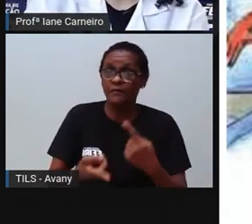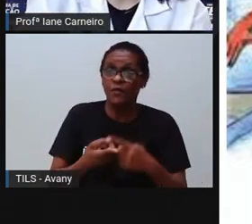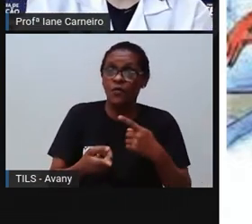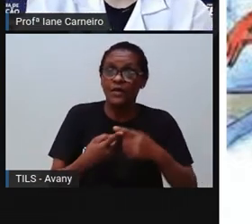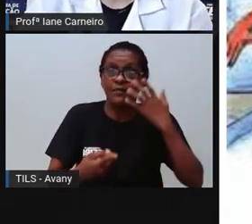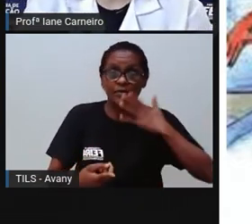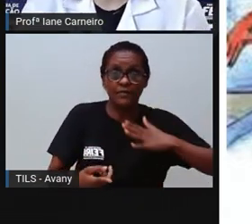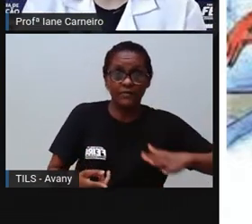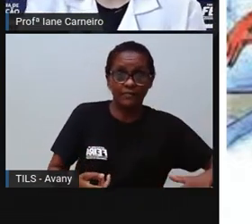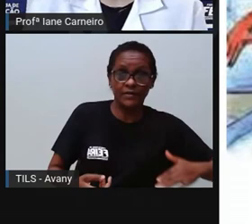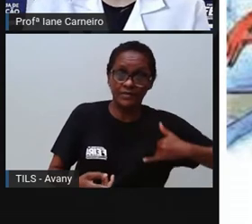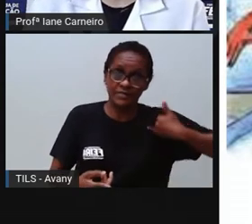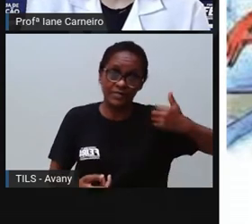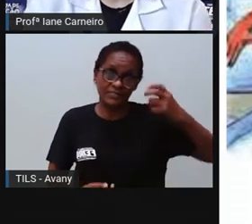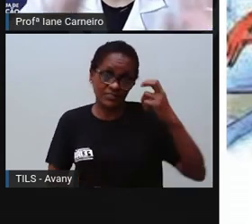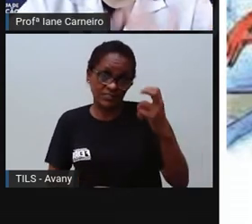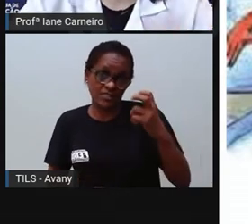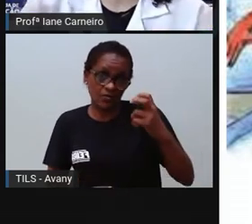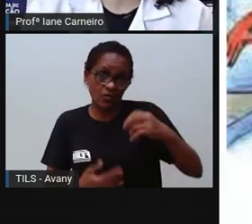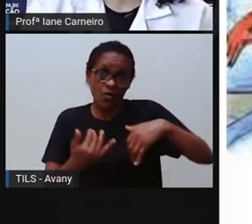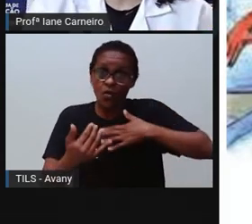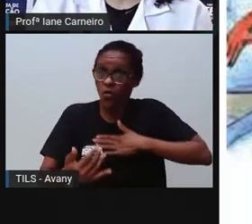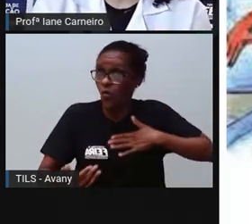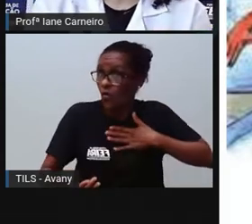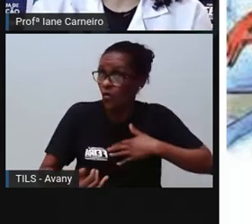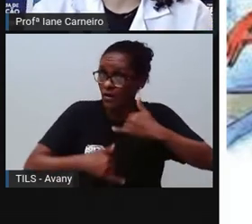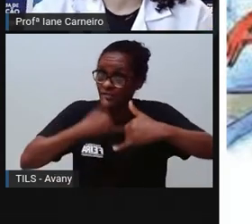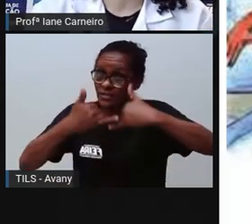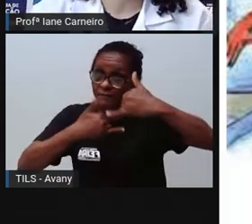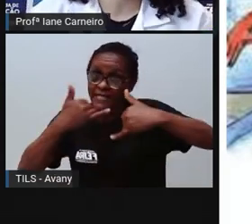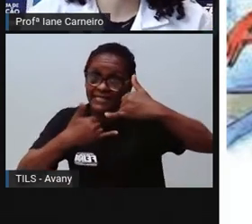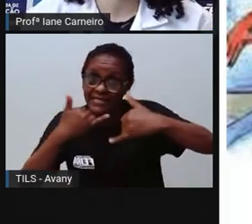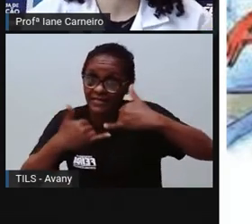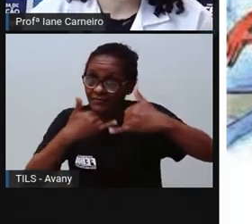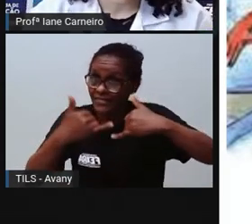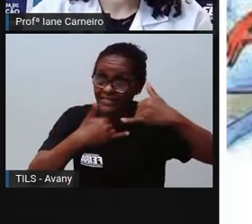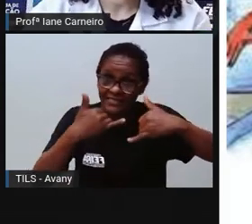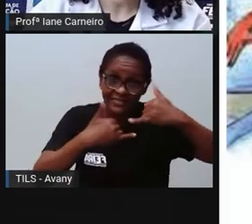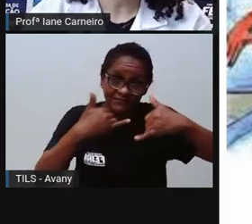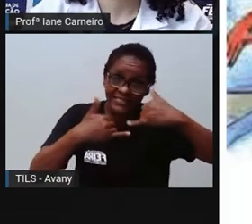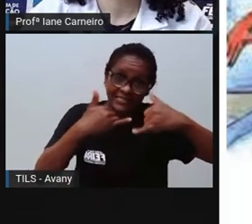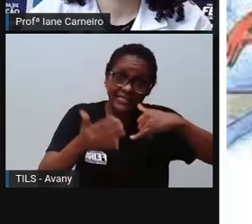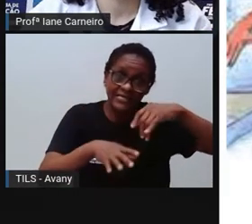deixa ela de sandália, porque eu sei, pra evitar acidente. Tá certo, gente?